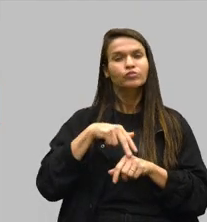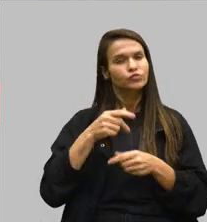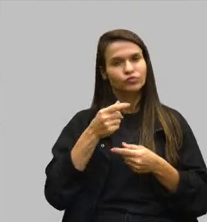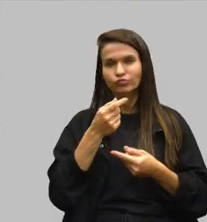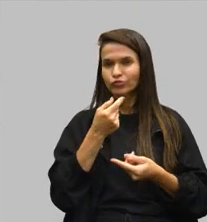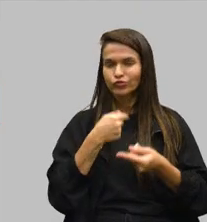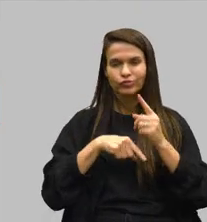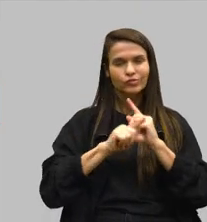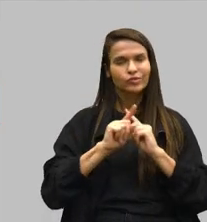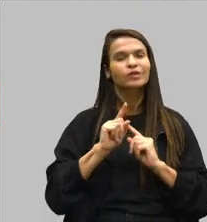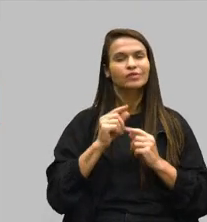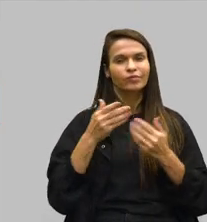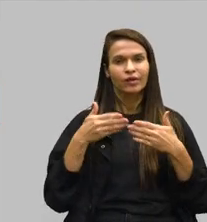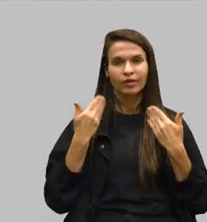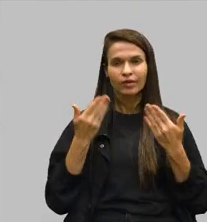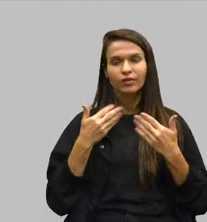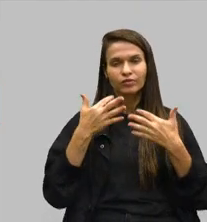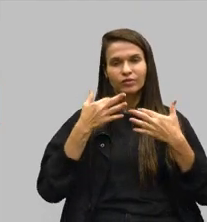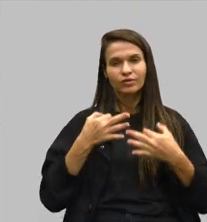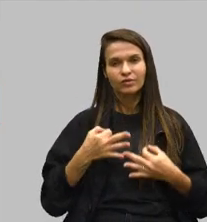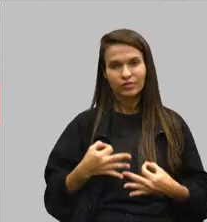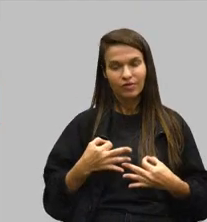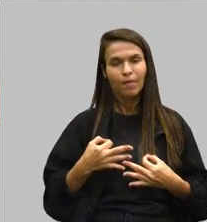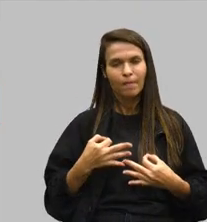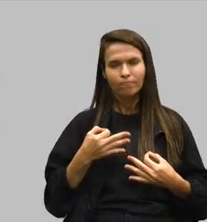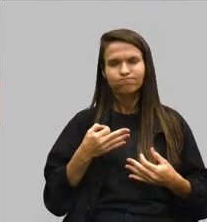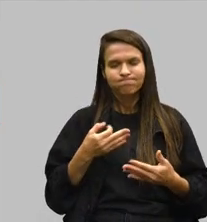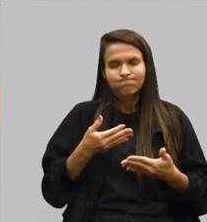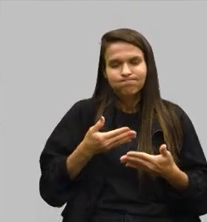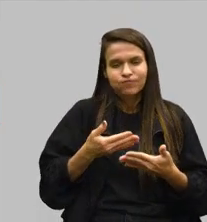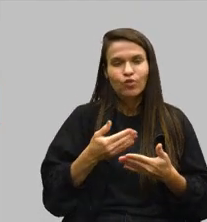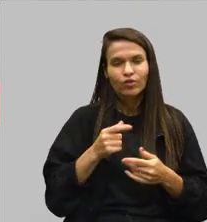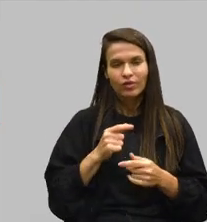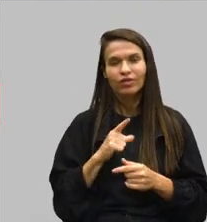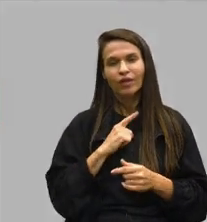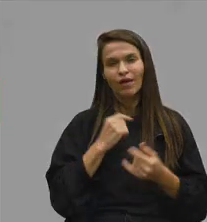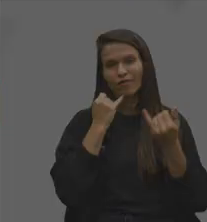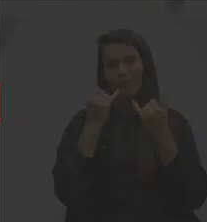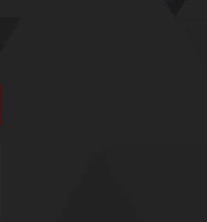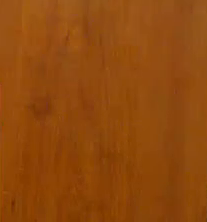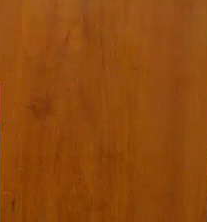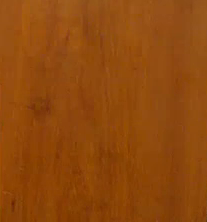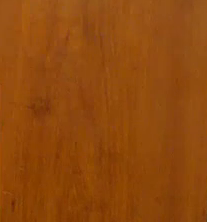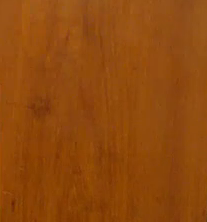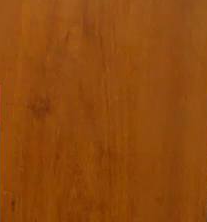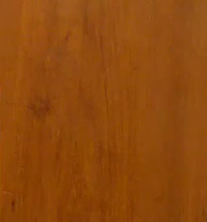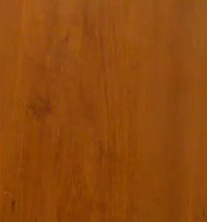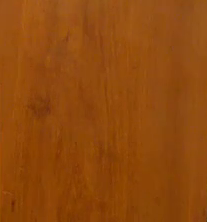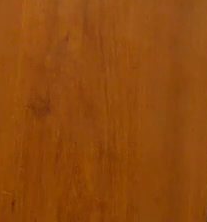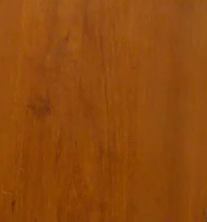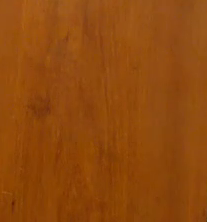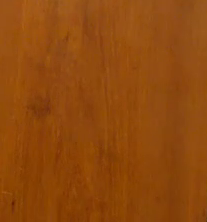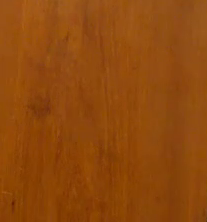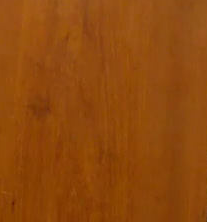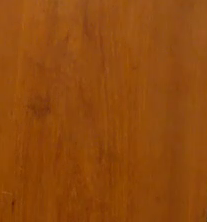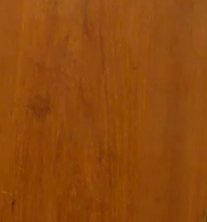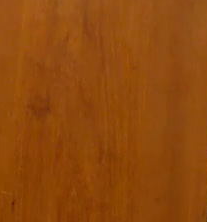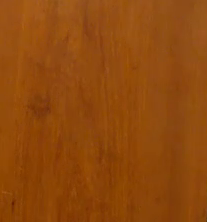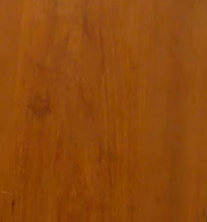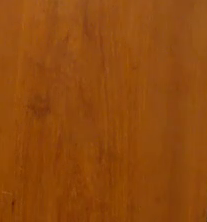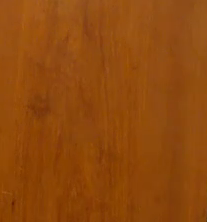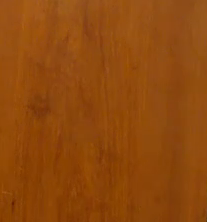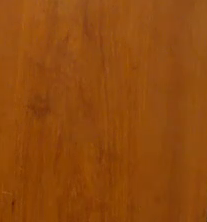é uma alegria, eu tenho certeza que muito em breve nós estaremos com boas notícias também. Obrigada. Obrigado, deputada Maria Clara,